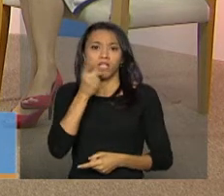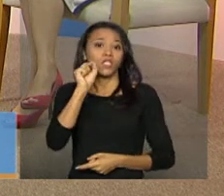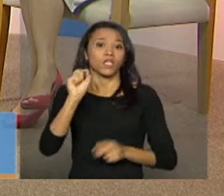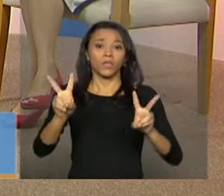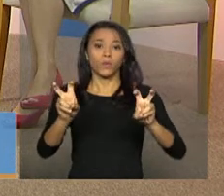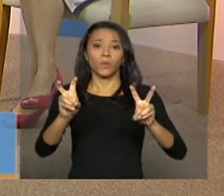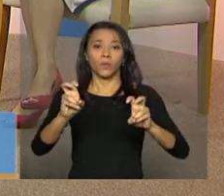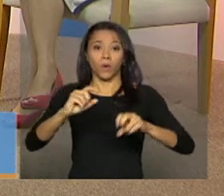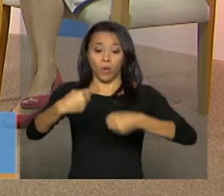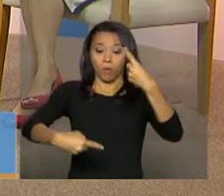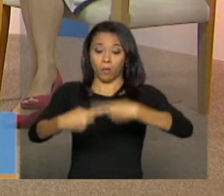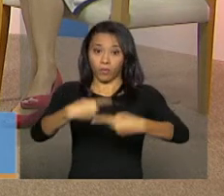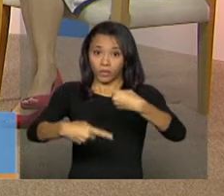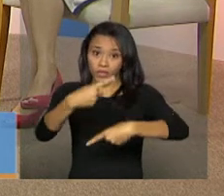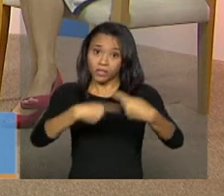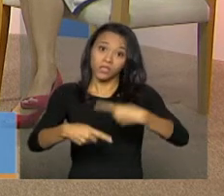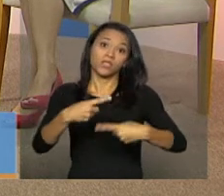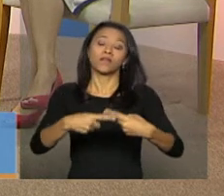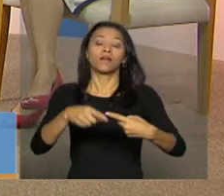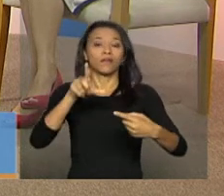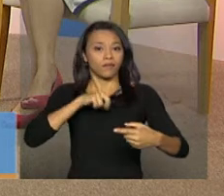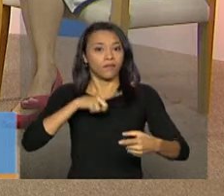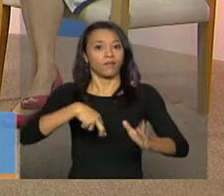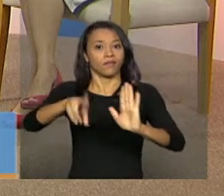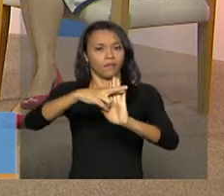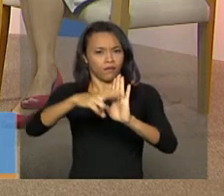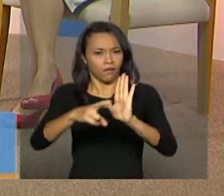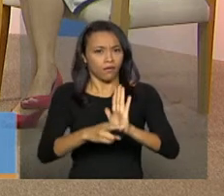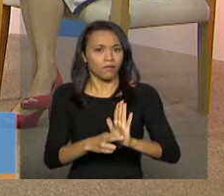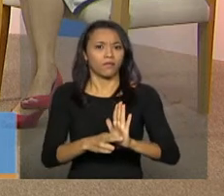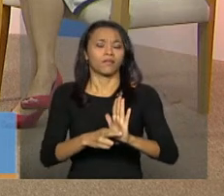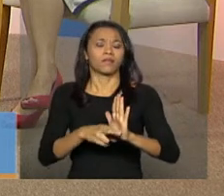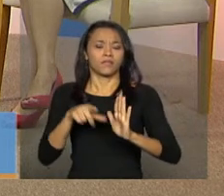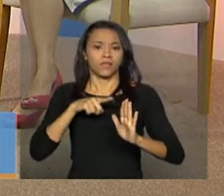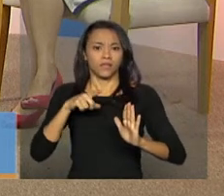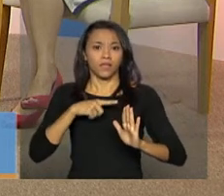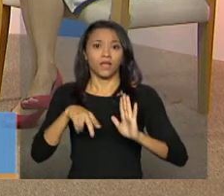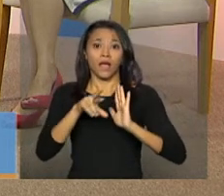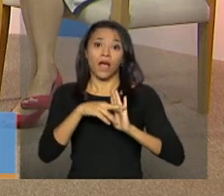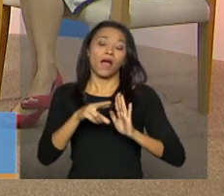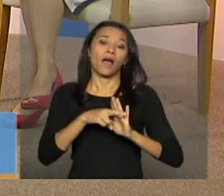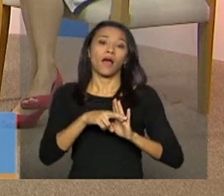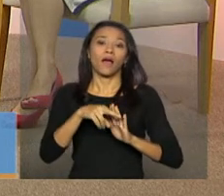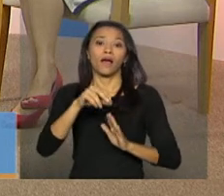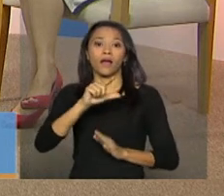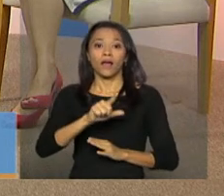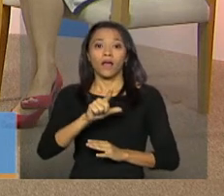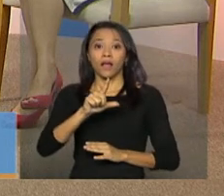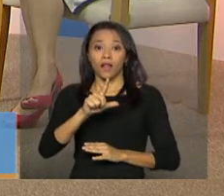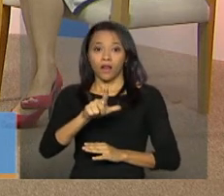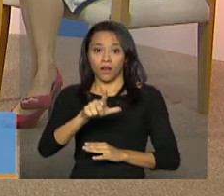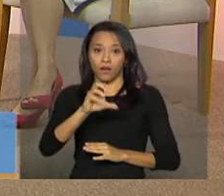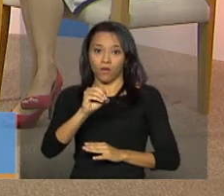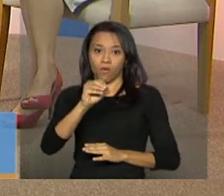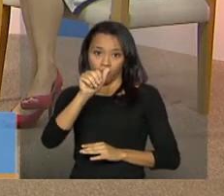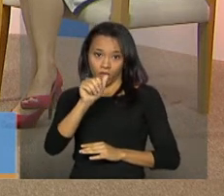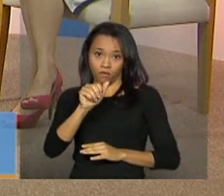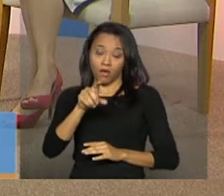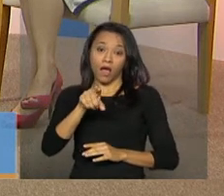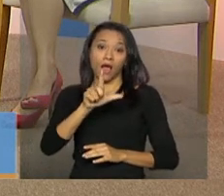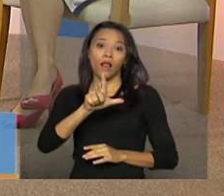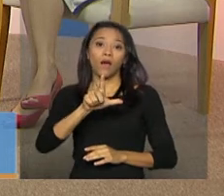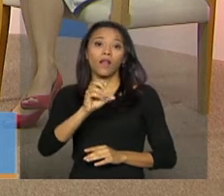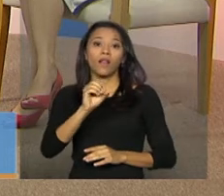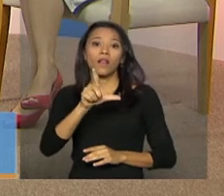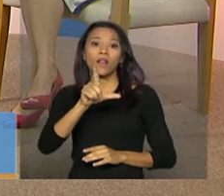que tem um reglamento específico, que no caso é a Lei Orgânica de Assistência Social, lá no nosso artigo 30, coloca que é